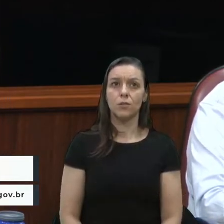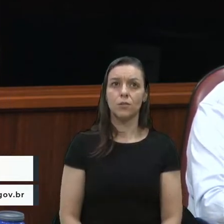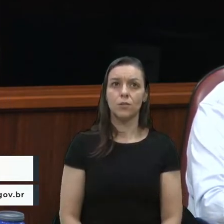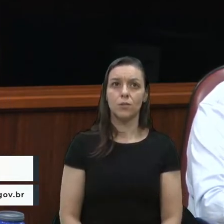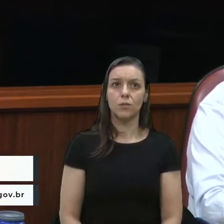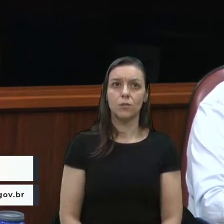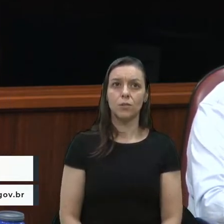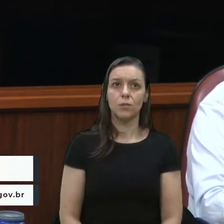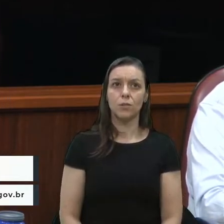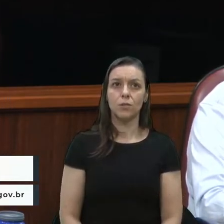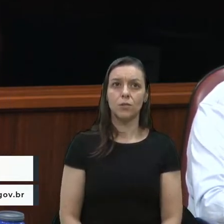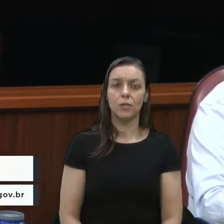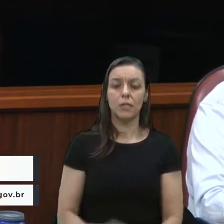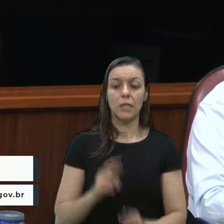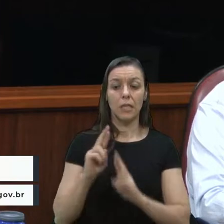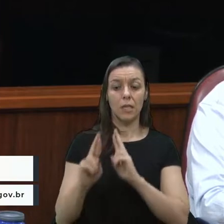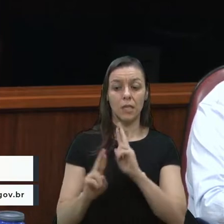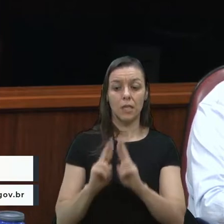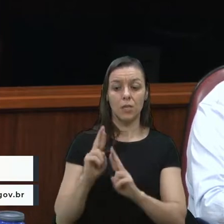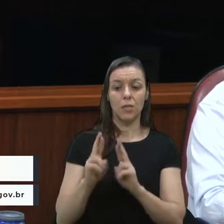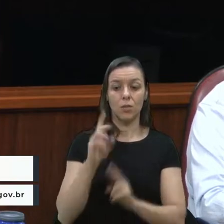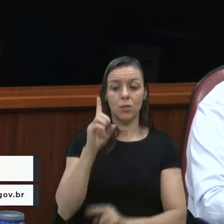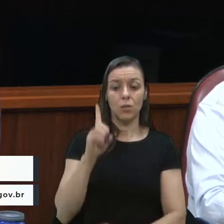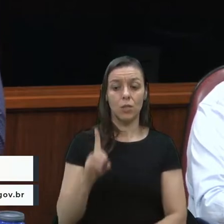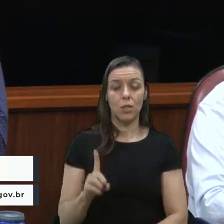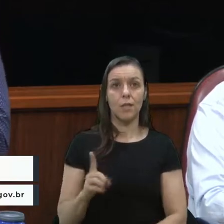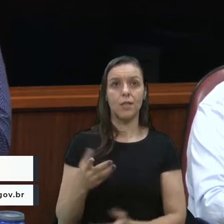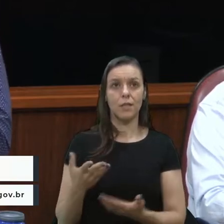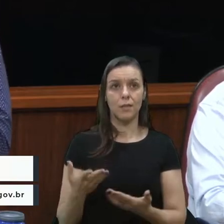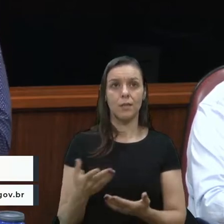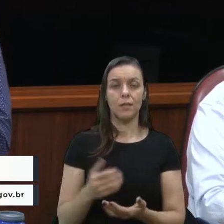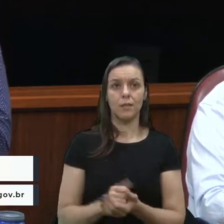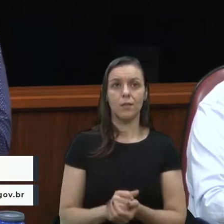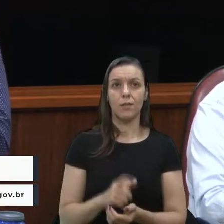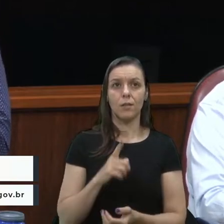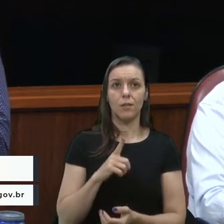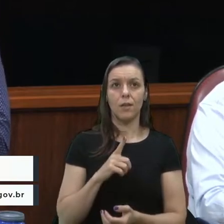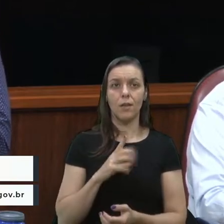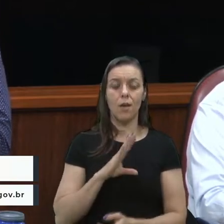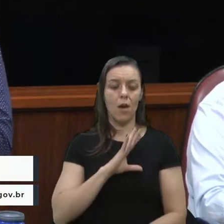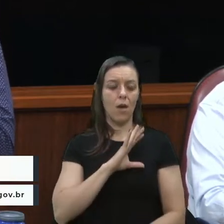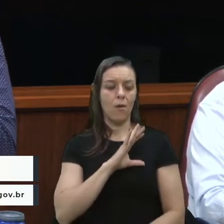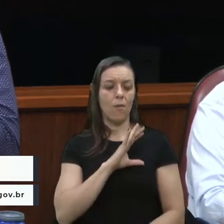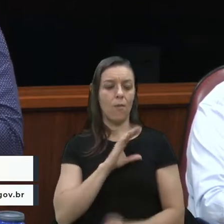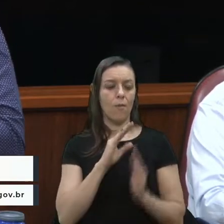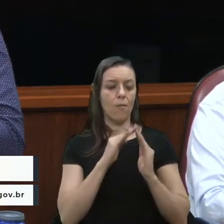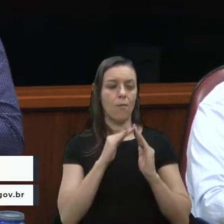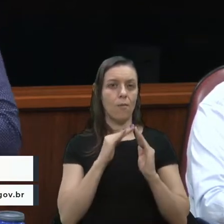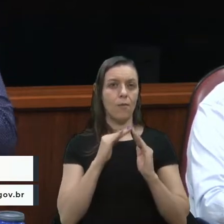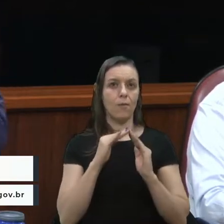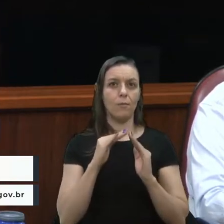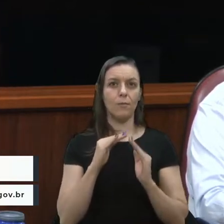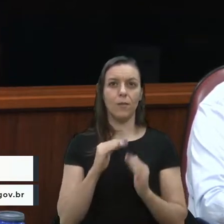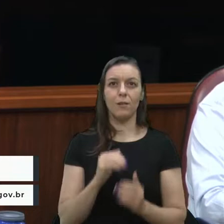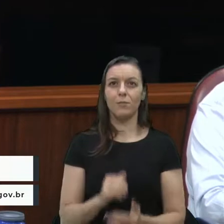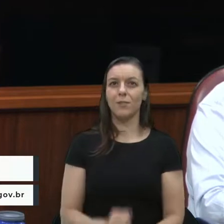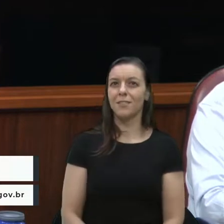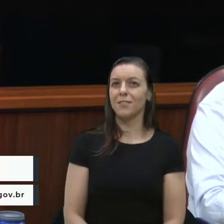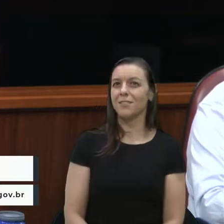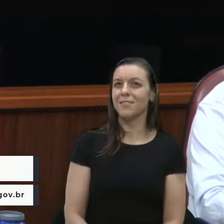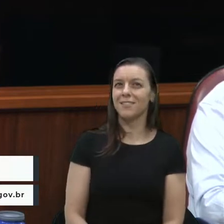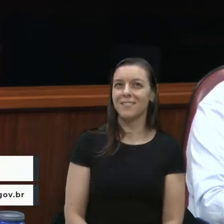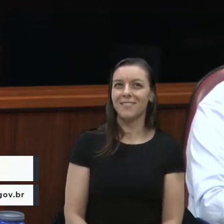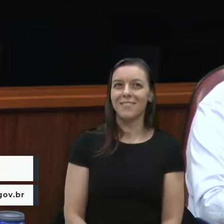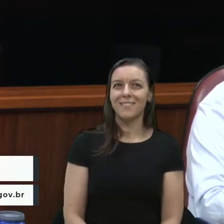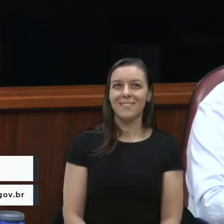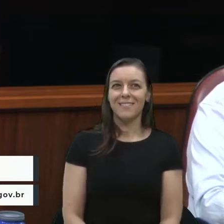que se relaciona a um direito constitucional, que é o direito à moradia. E Caxias, há bastante tempo,